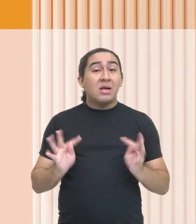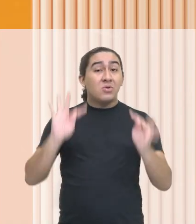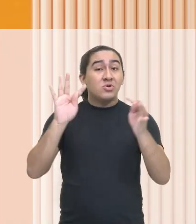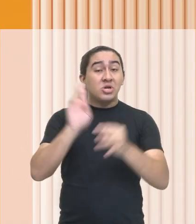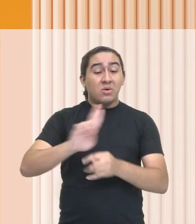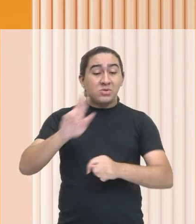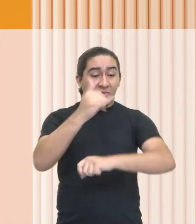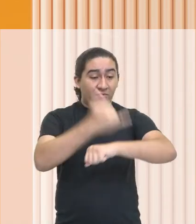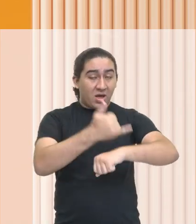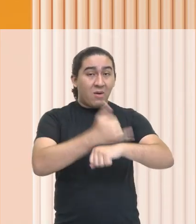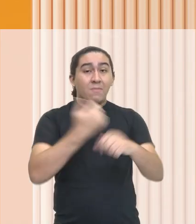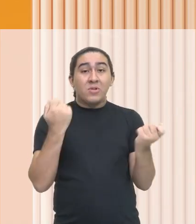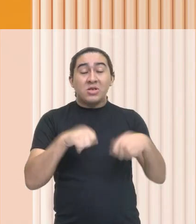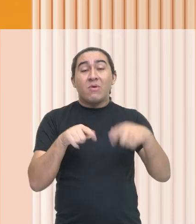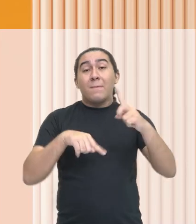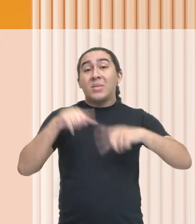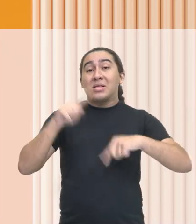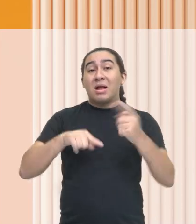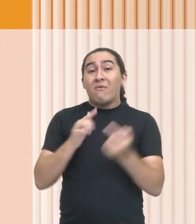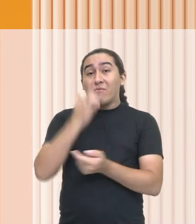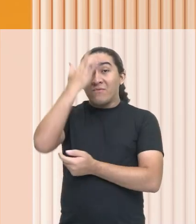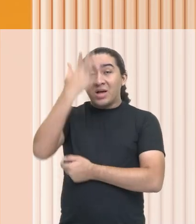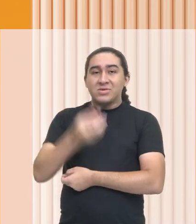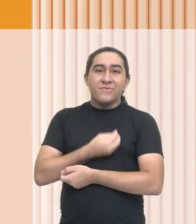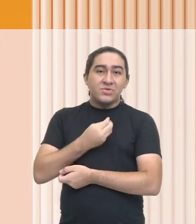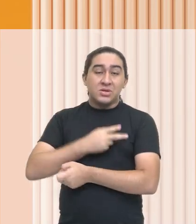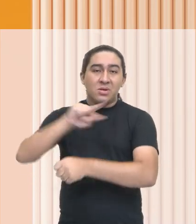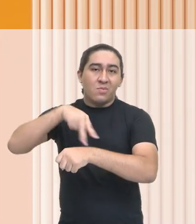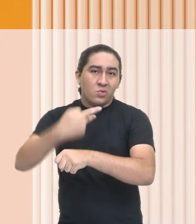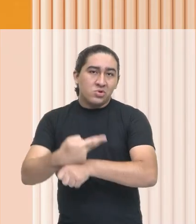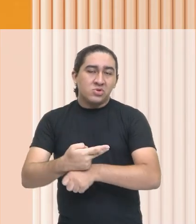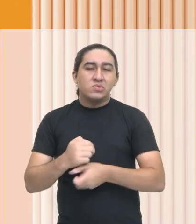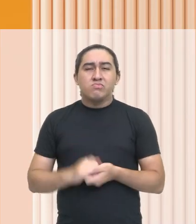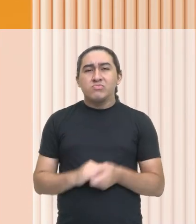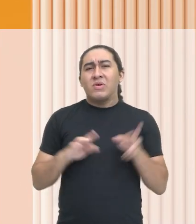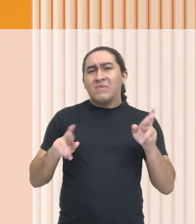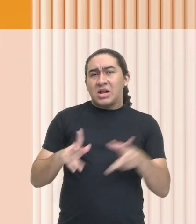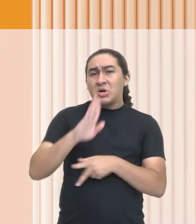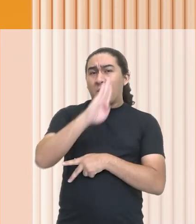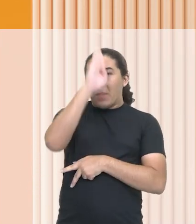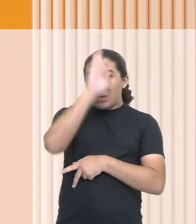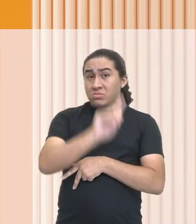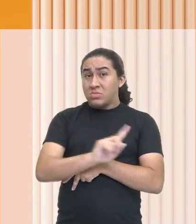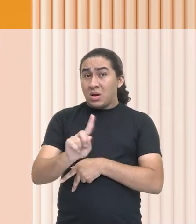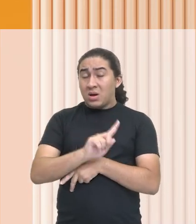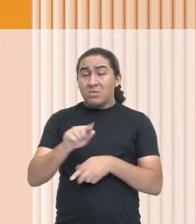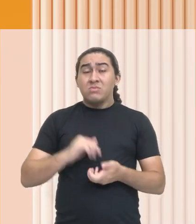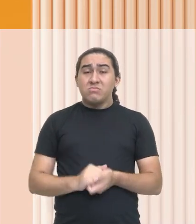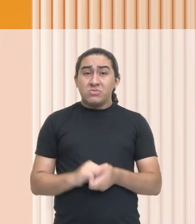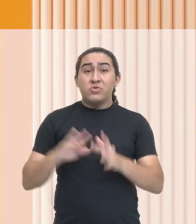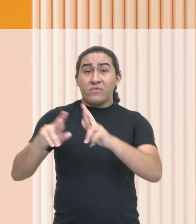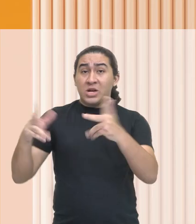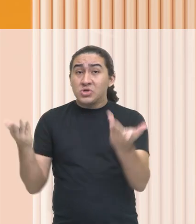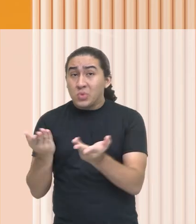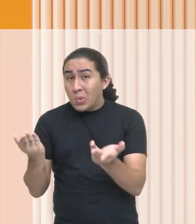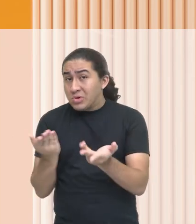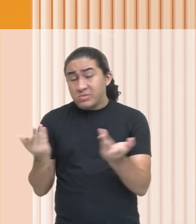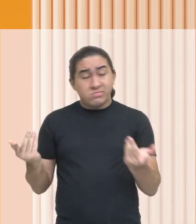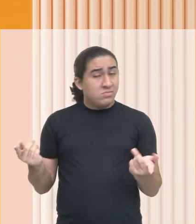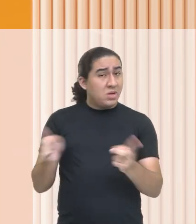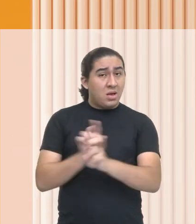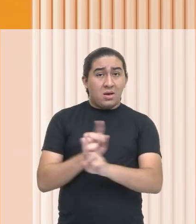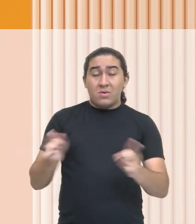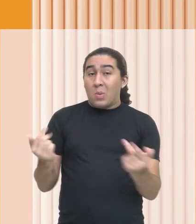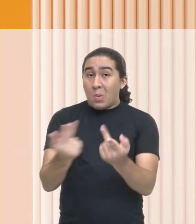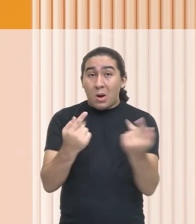metais para forjar instrumentos que facilitem a sua vida. Não foi diferente no Império Romano e não é diferente nos dias de hoje. É claro que nós